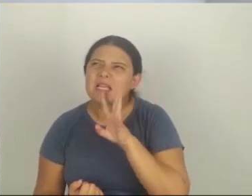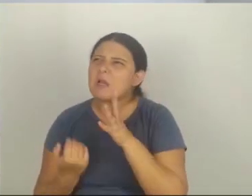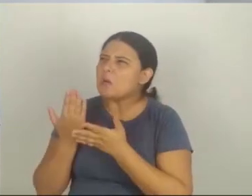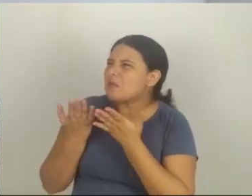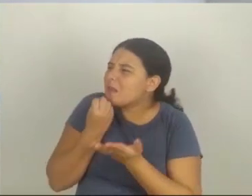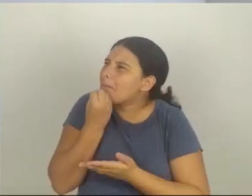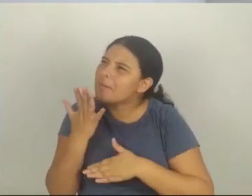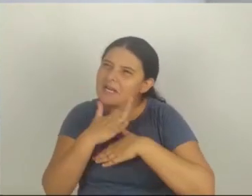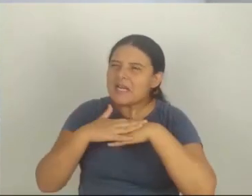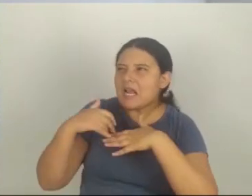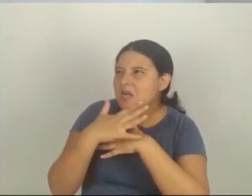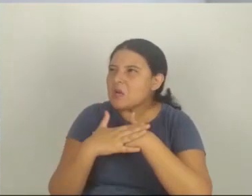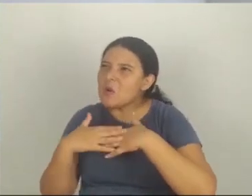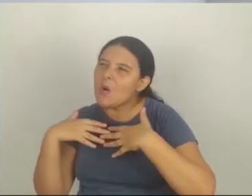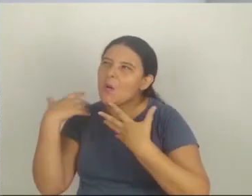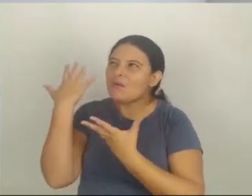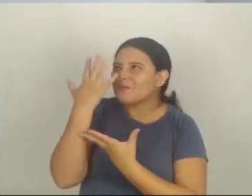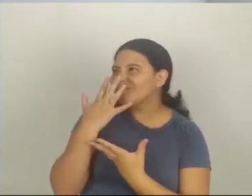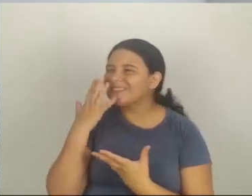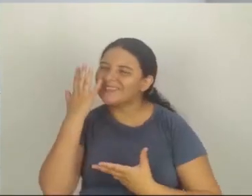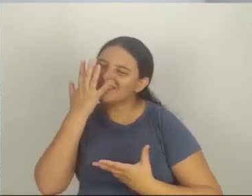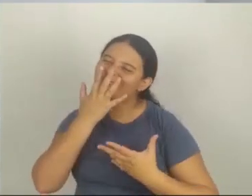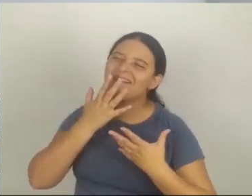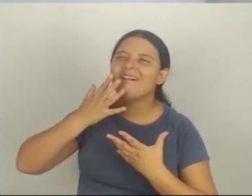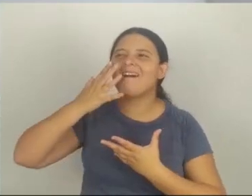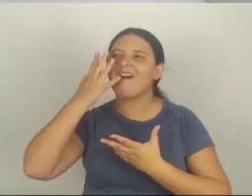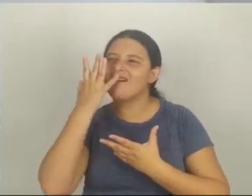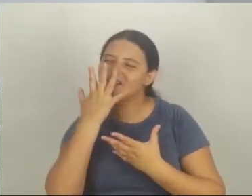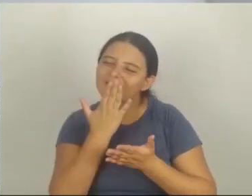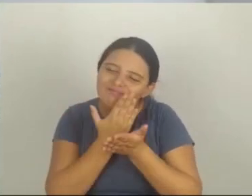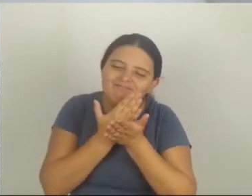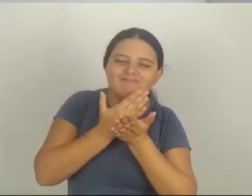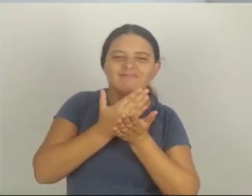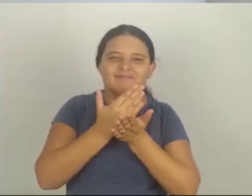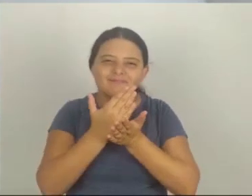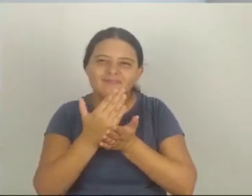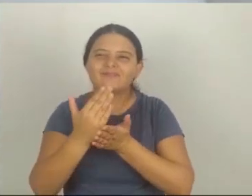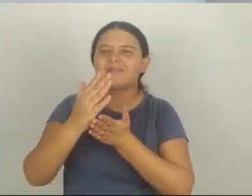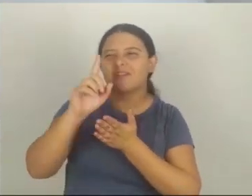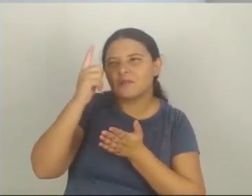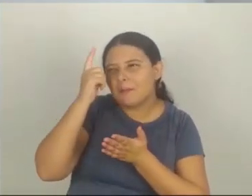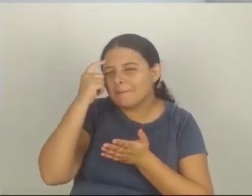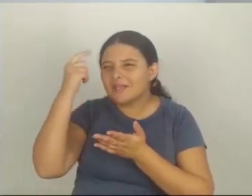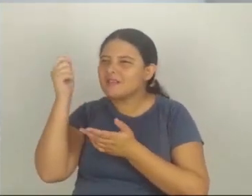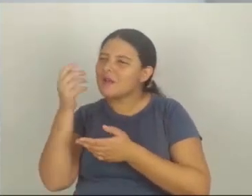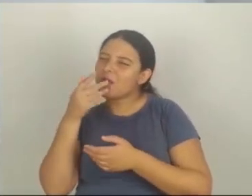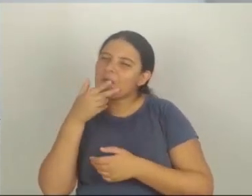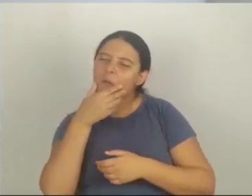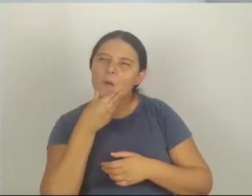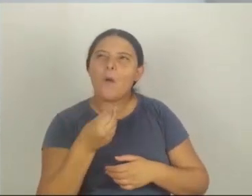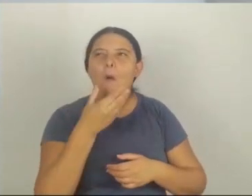trata bem, ele é carinhoso, ele é romântico. E aí ela vai entrando naquela relação, né? O que ela julga e o que ela